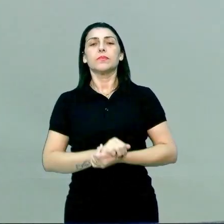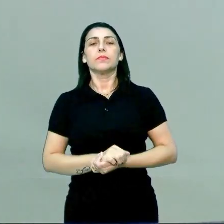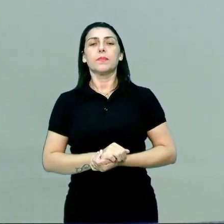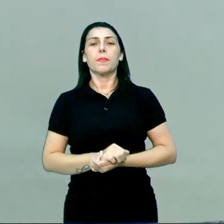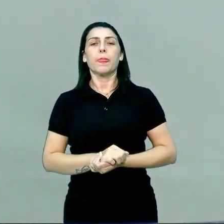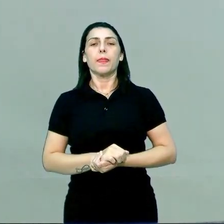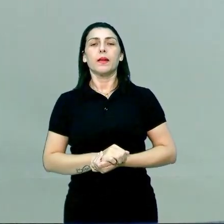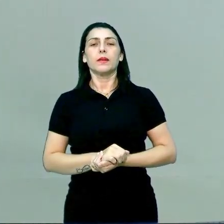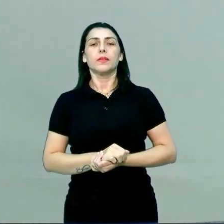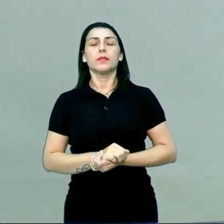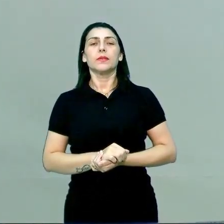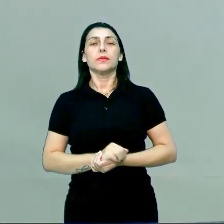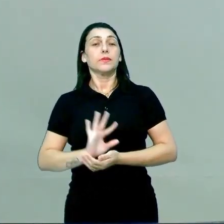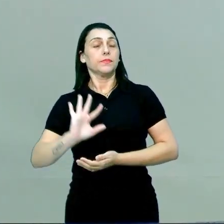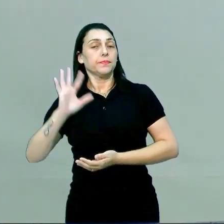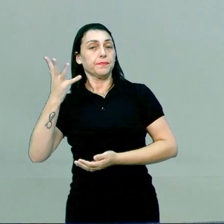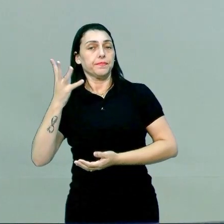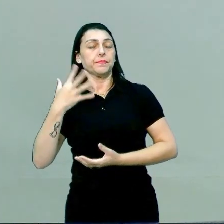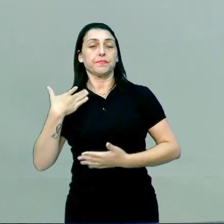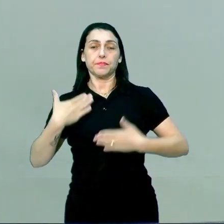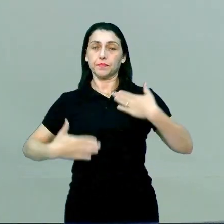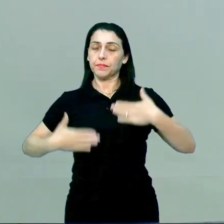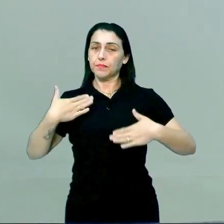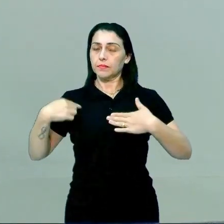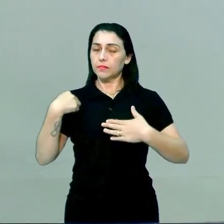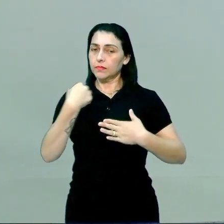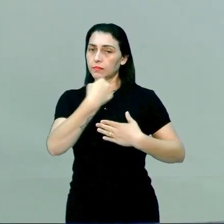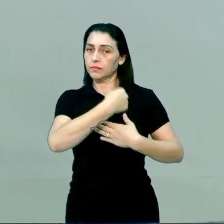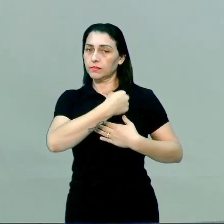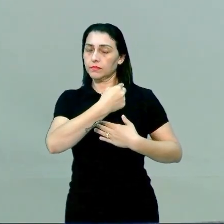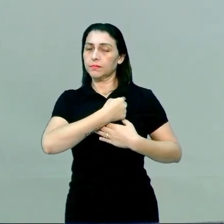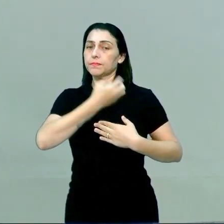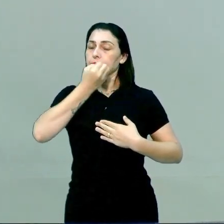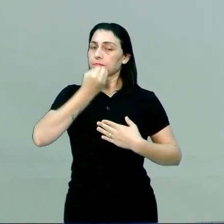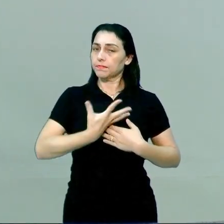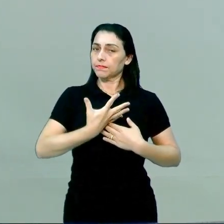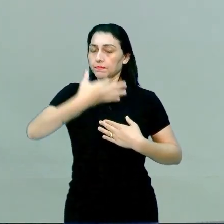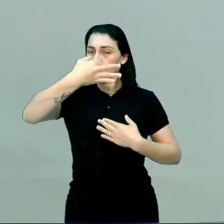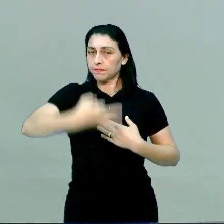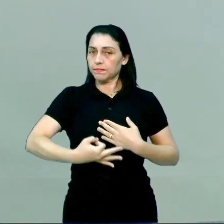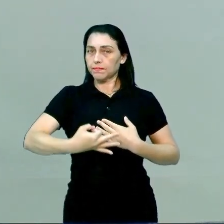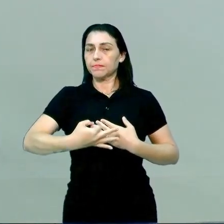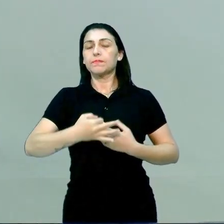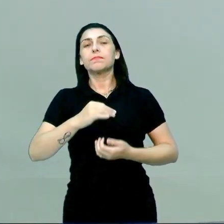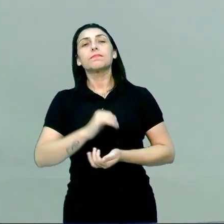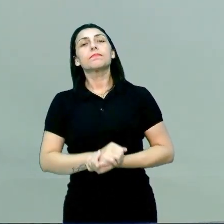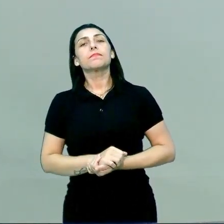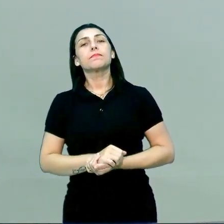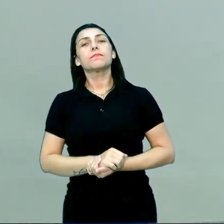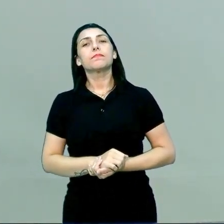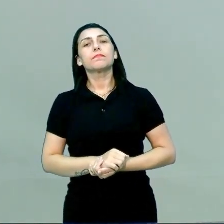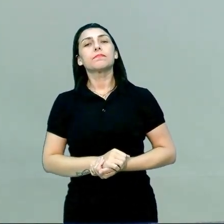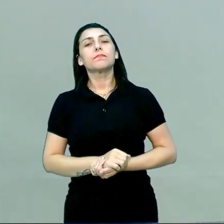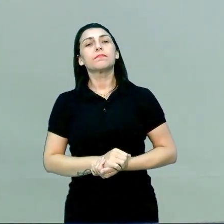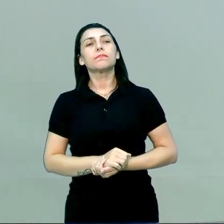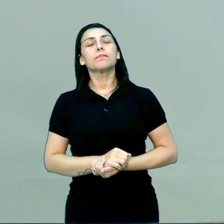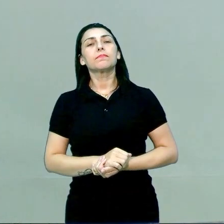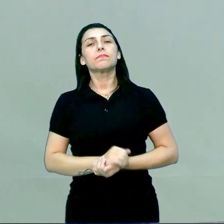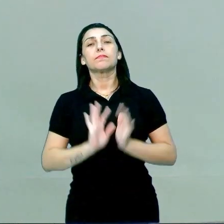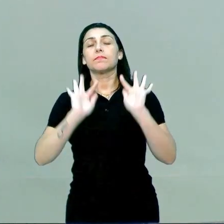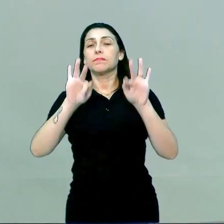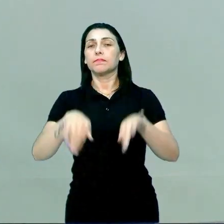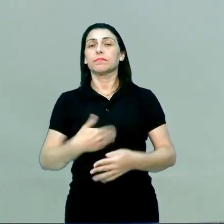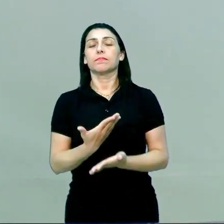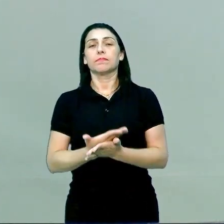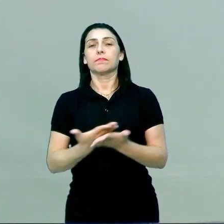o funcionamento do nosso corpo estar correta Tá certo? Bom, pessoal, então a gente